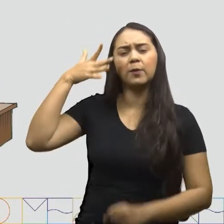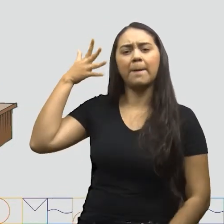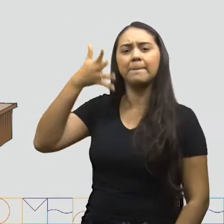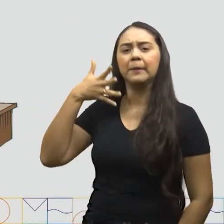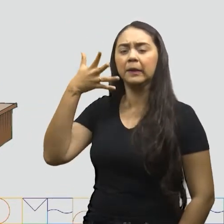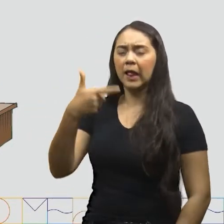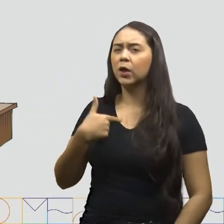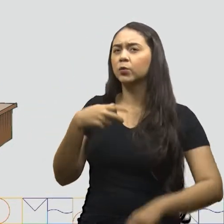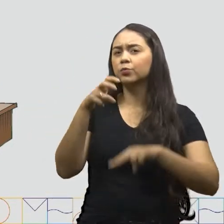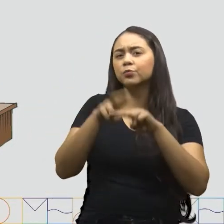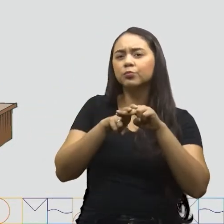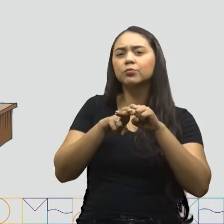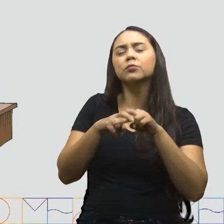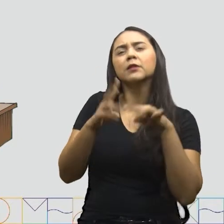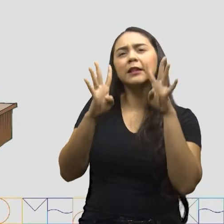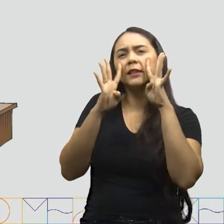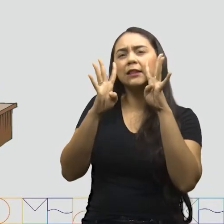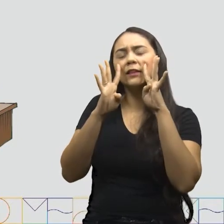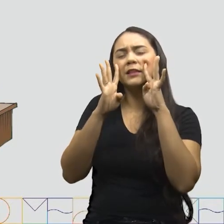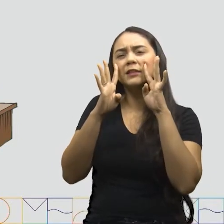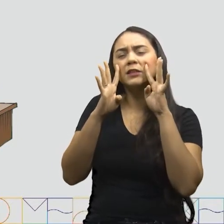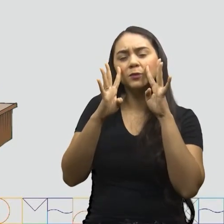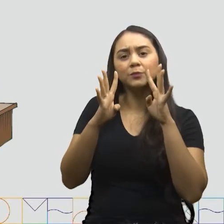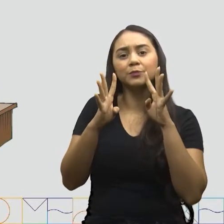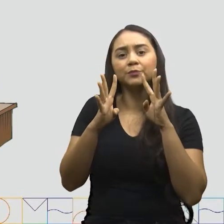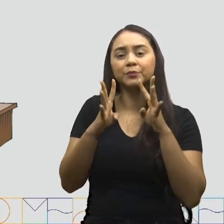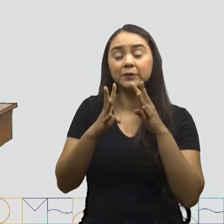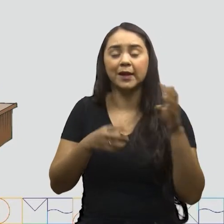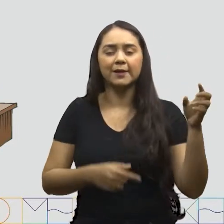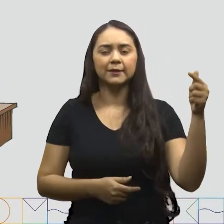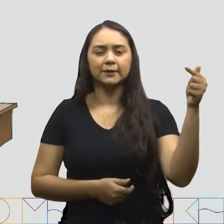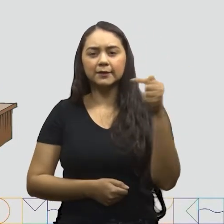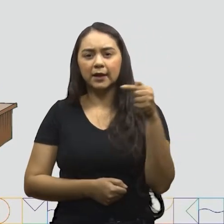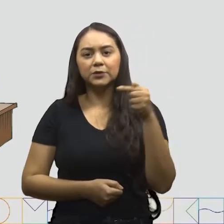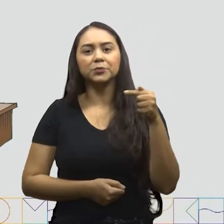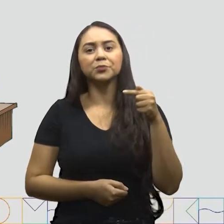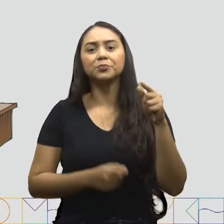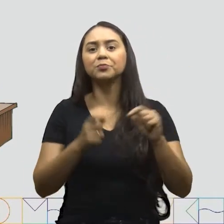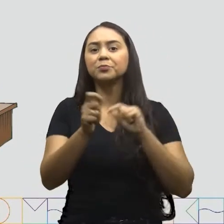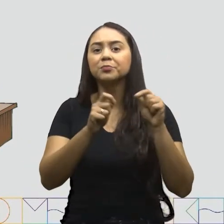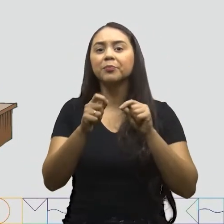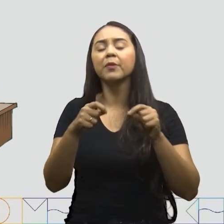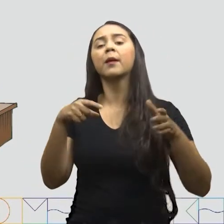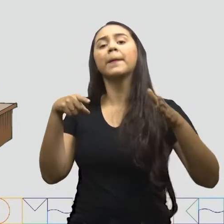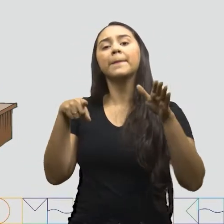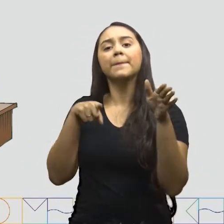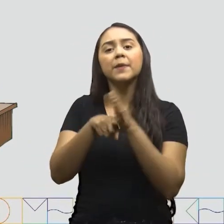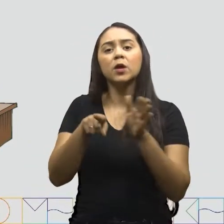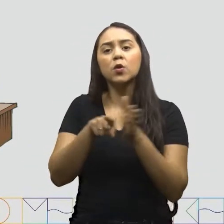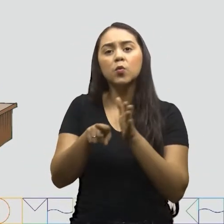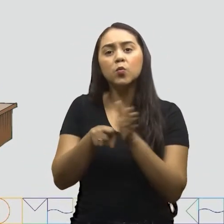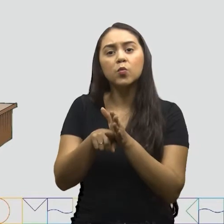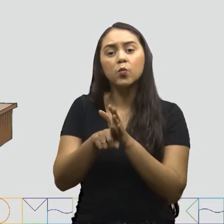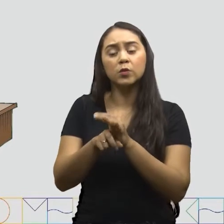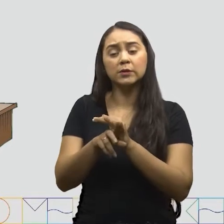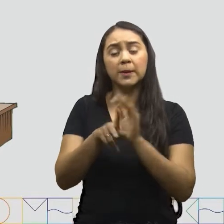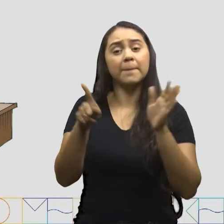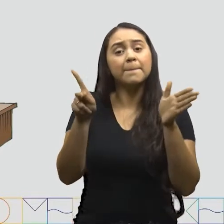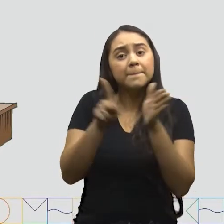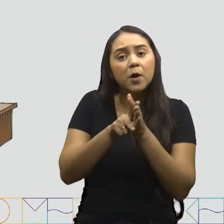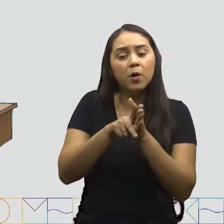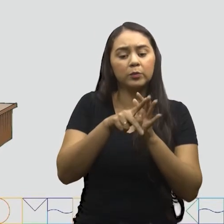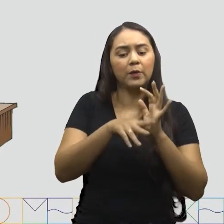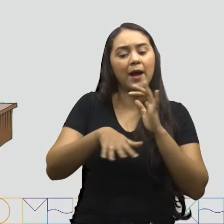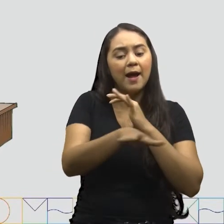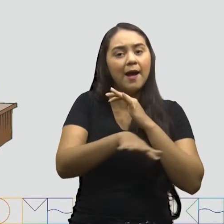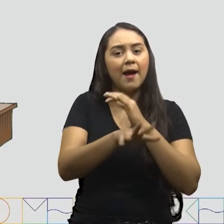demais colegas da turma de forma atenta Sétimo passo Fazer perguntas que sejam do assunto